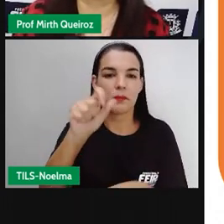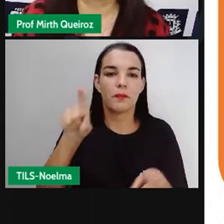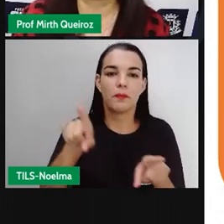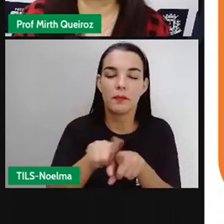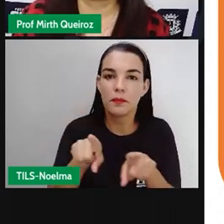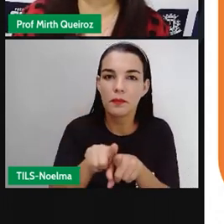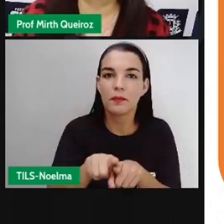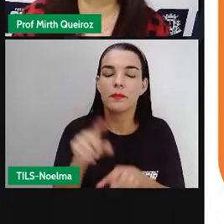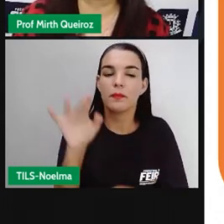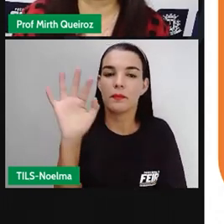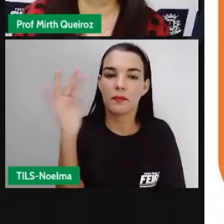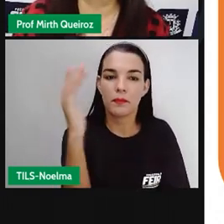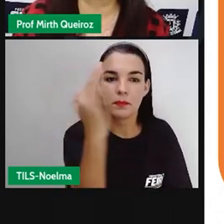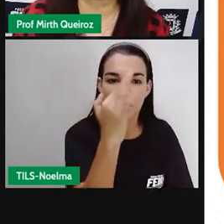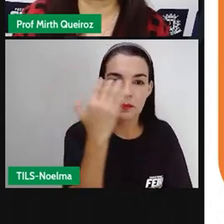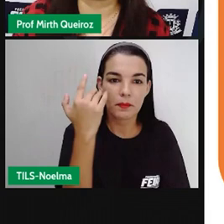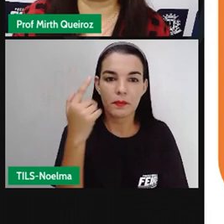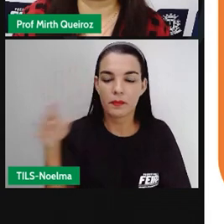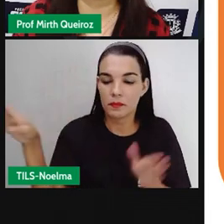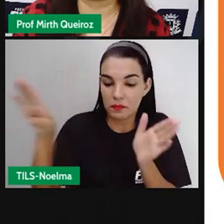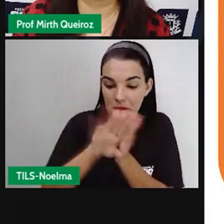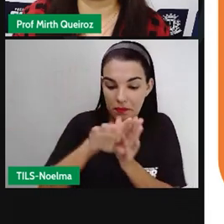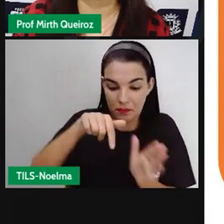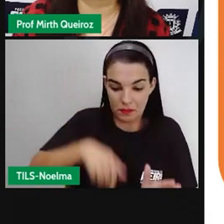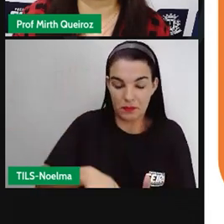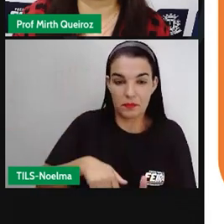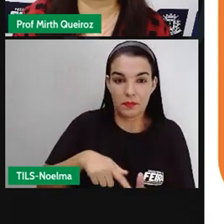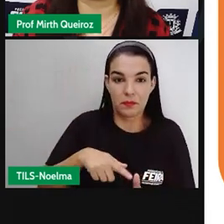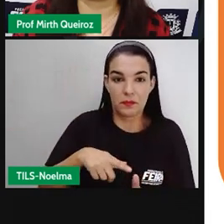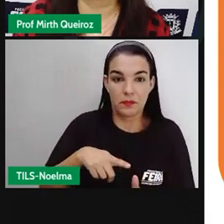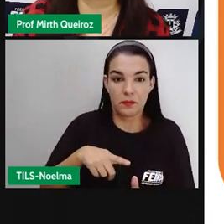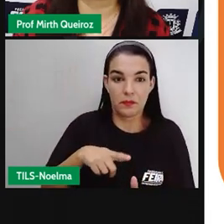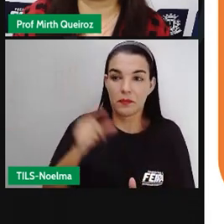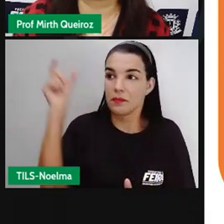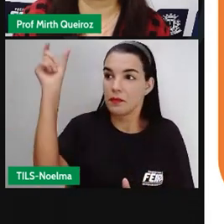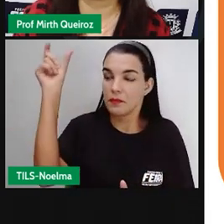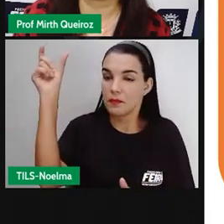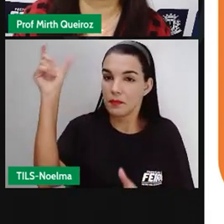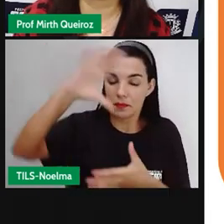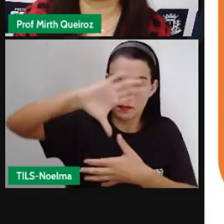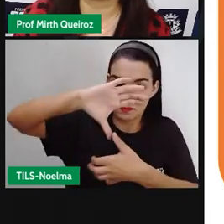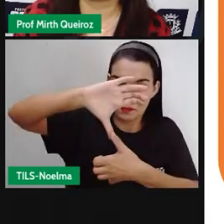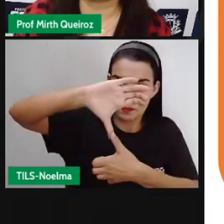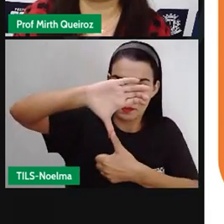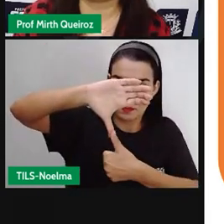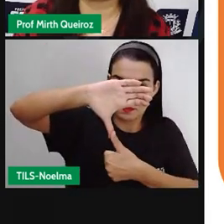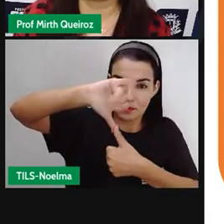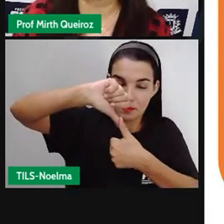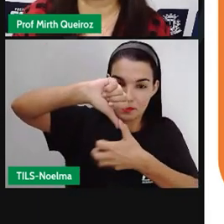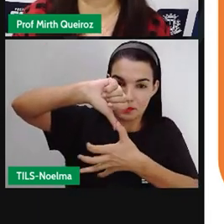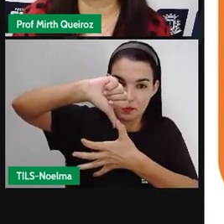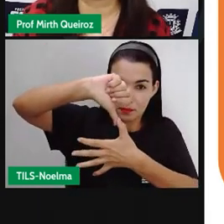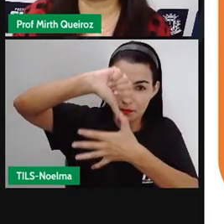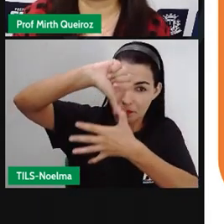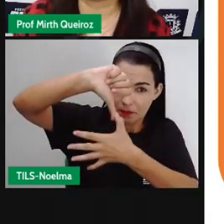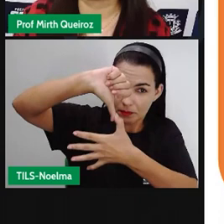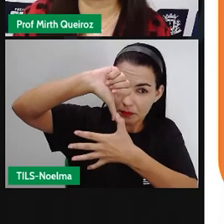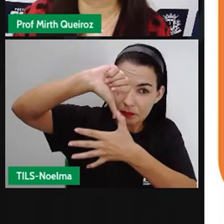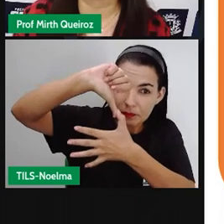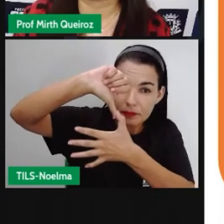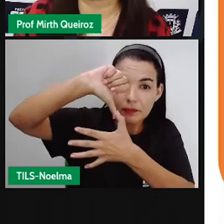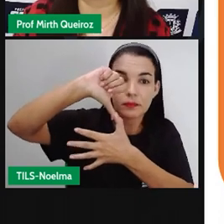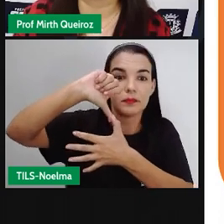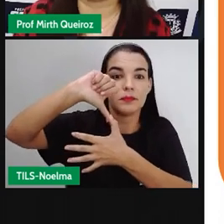planta e as suas primeiras mudas chegaram à América do Sul, saindo do Jardim Botânico de Amsterdã, capital da